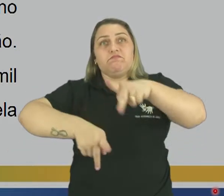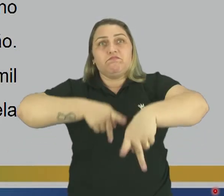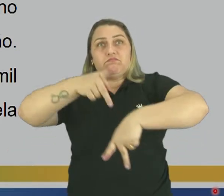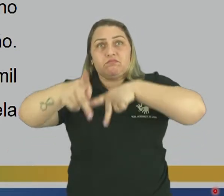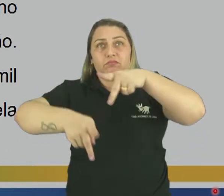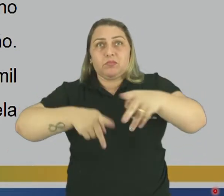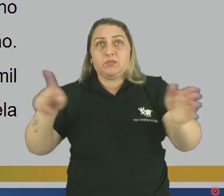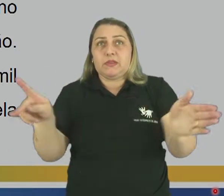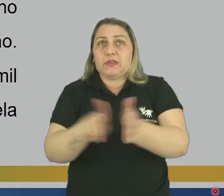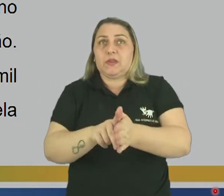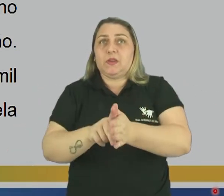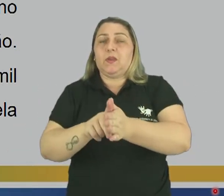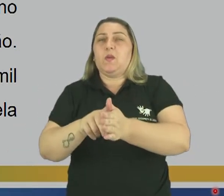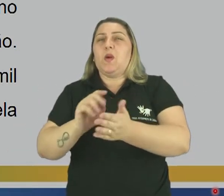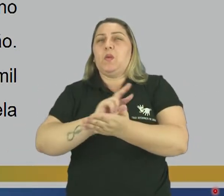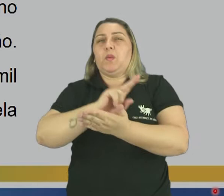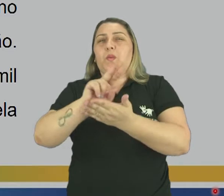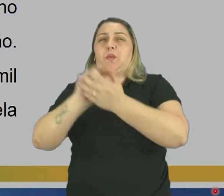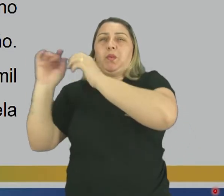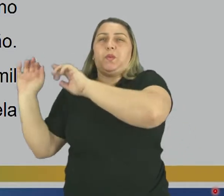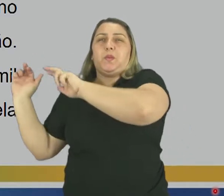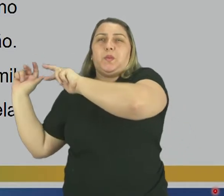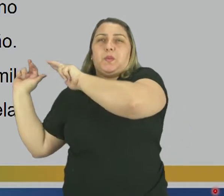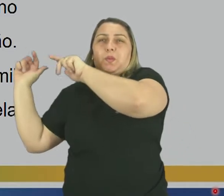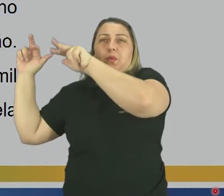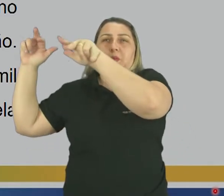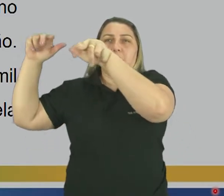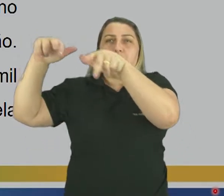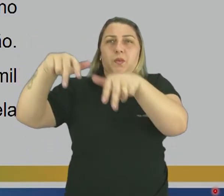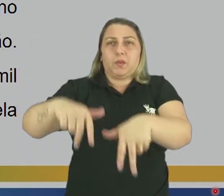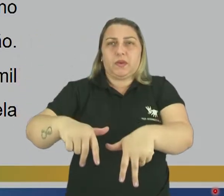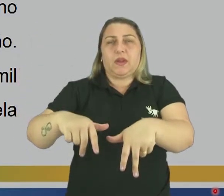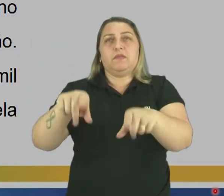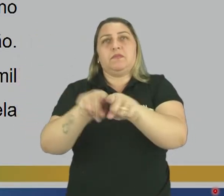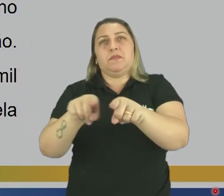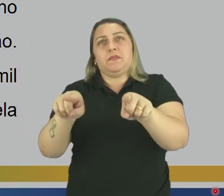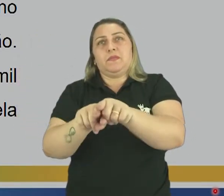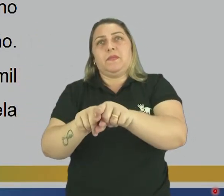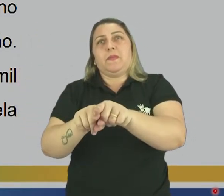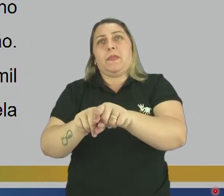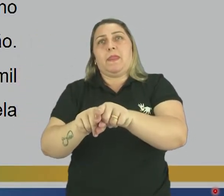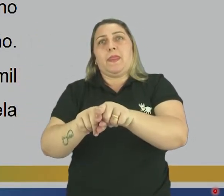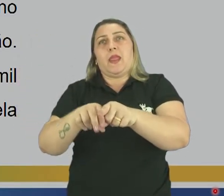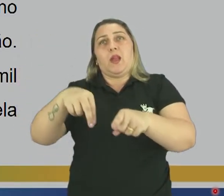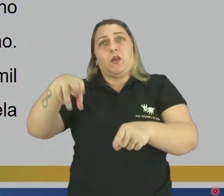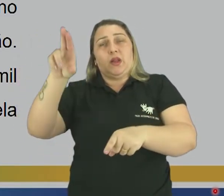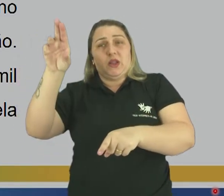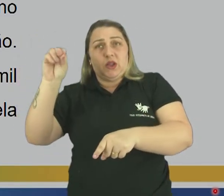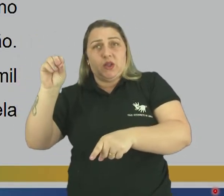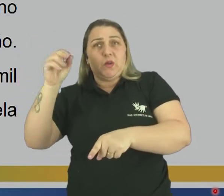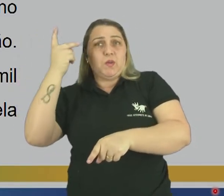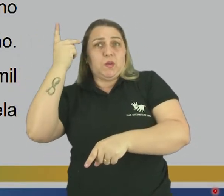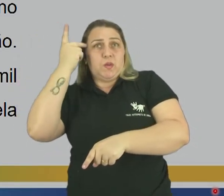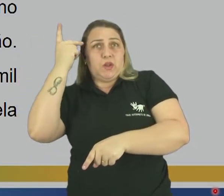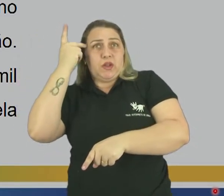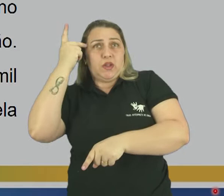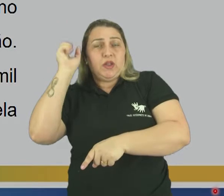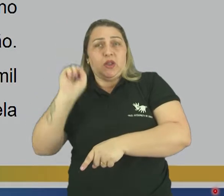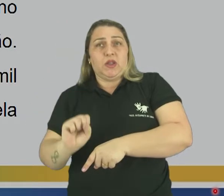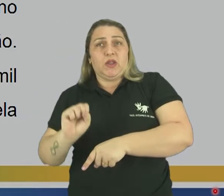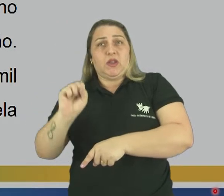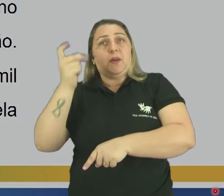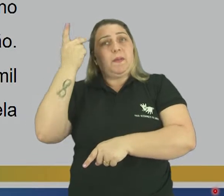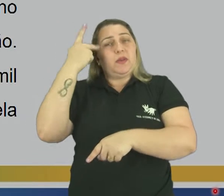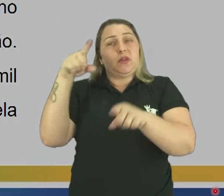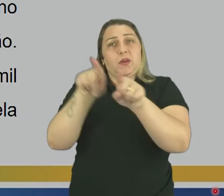população é composta por vários migrantes, dentre eles, destacam-se nordestinos, sulistas e